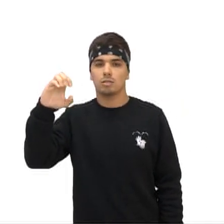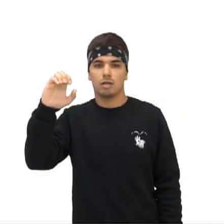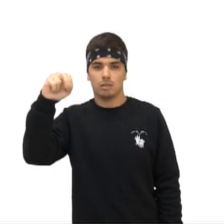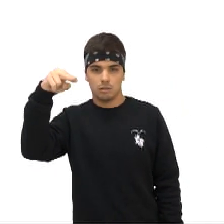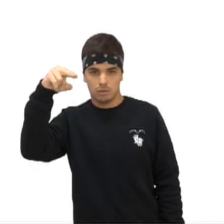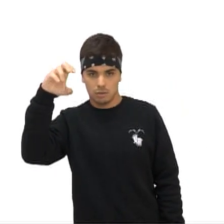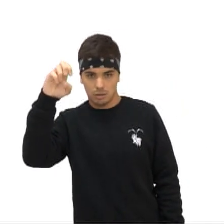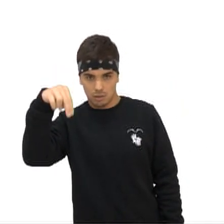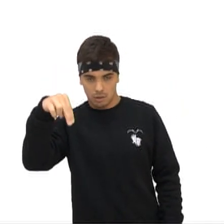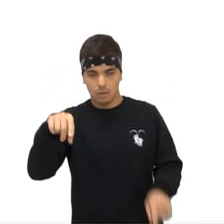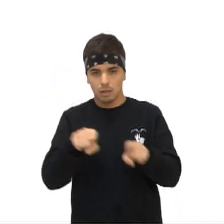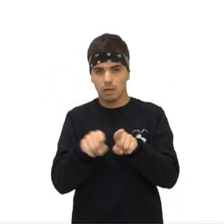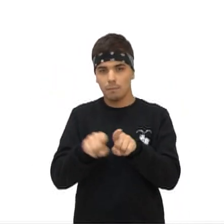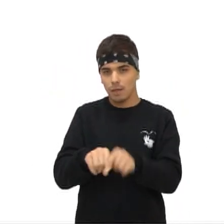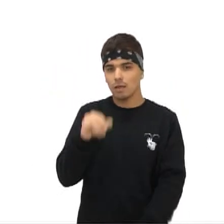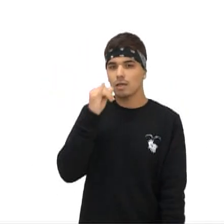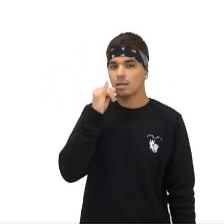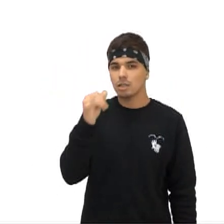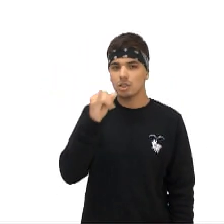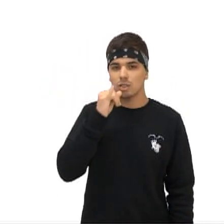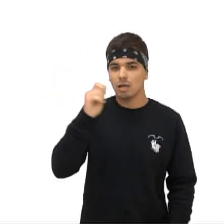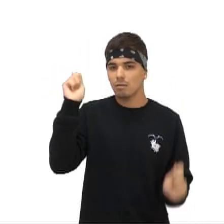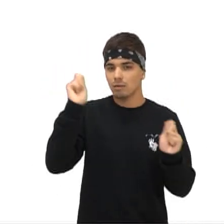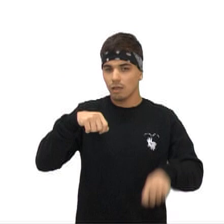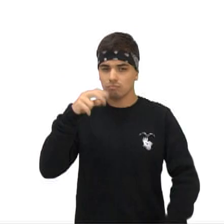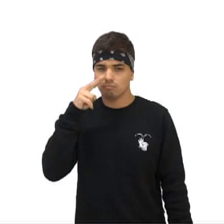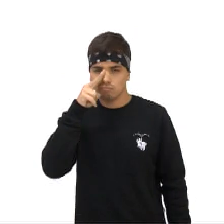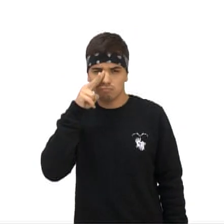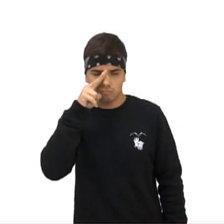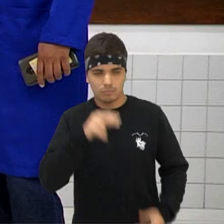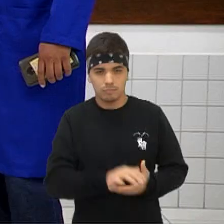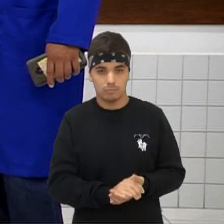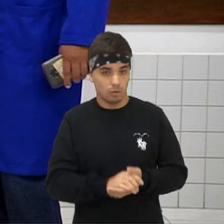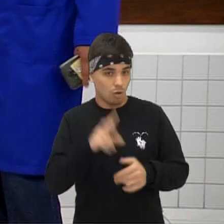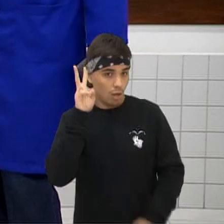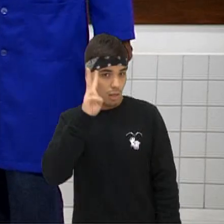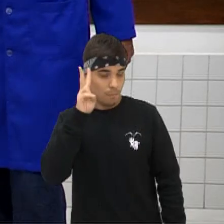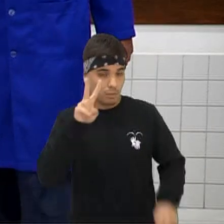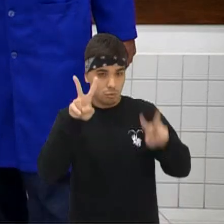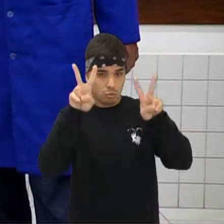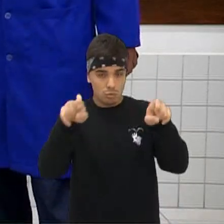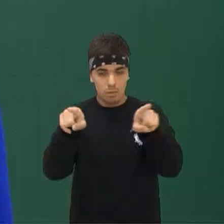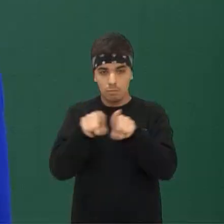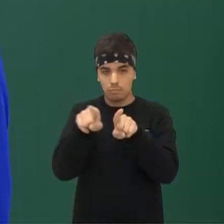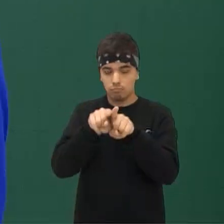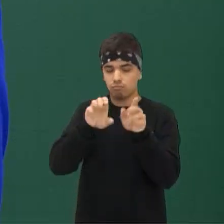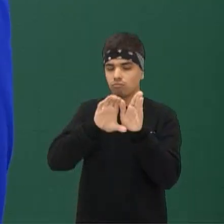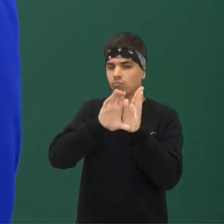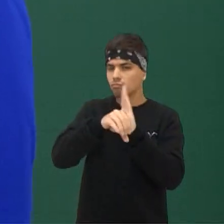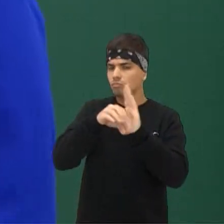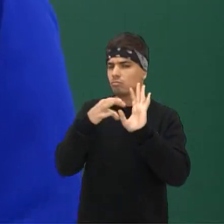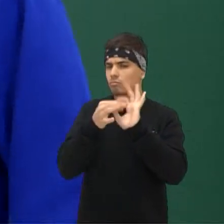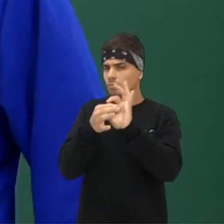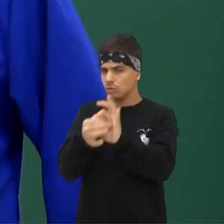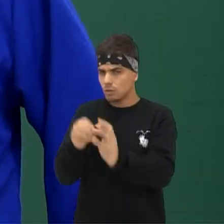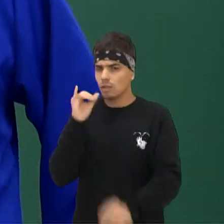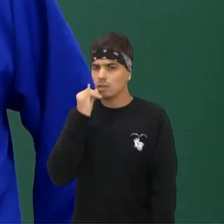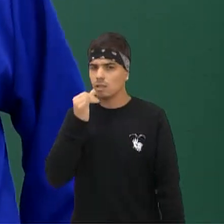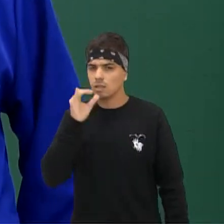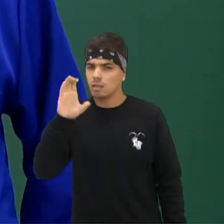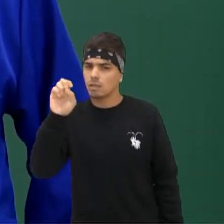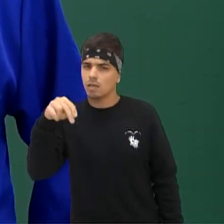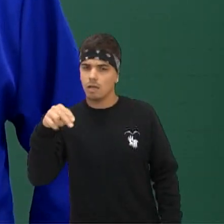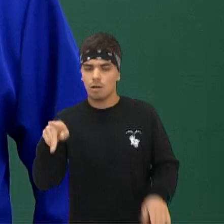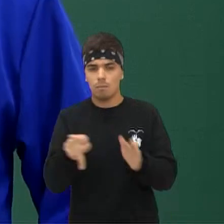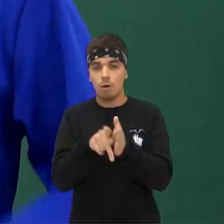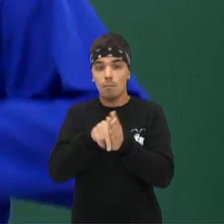sobre as energias potenciais, não mesmo Hugo? Com certeza, galerinha, lembrando que quando a gente vai estar trabalhando com o texto da energia cinética estaremos trabalhando com a ideia da